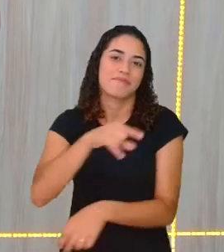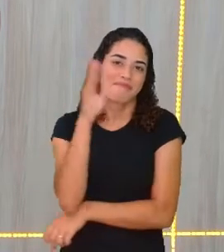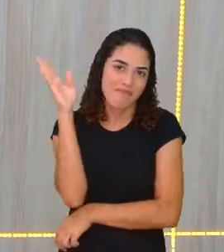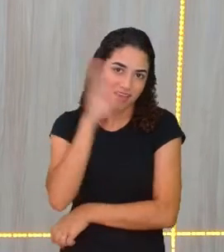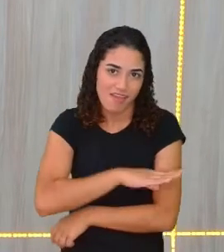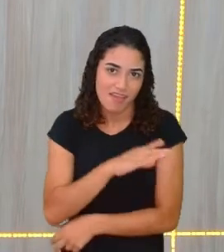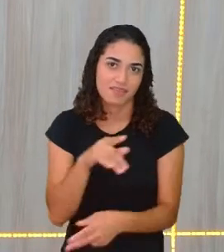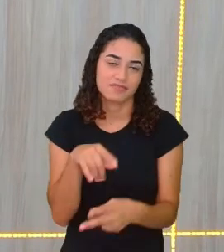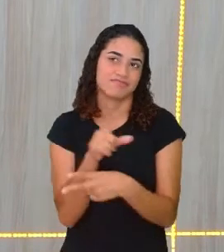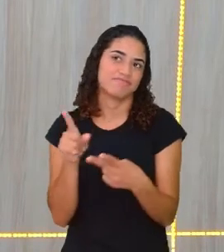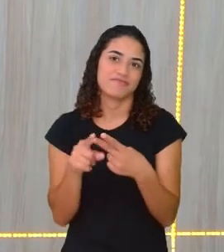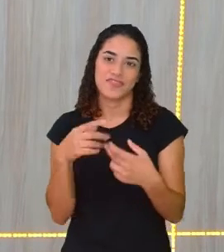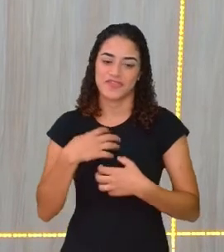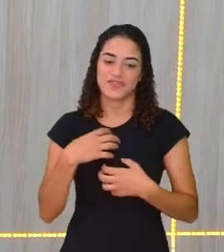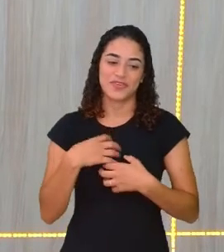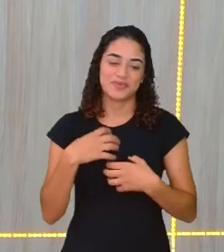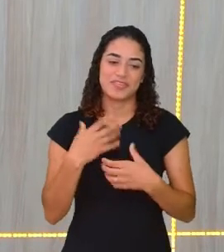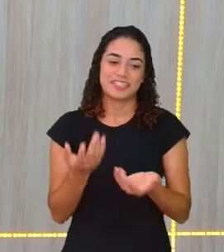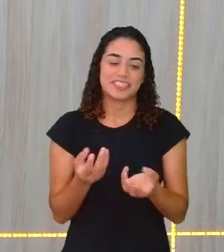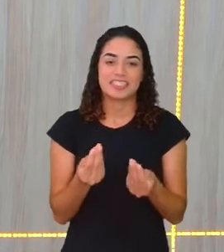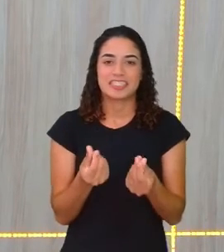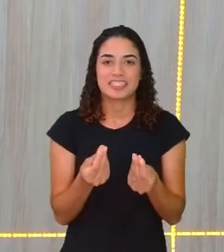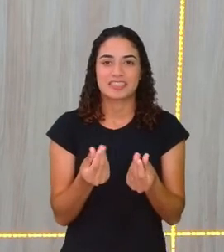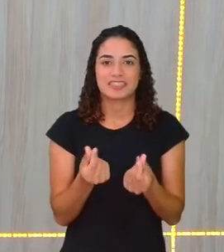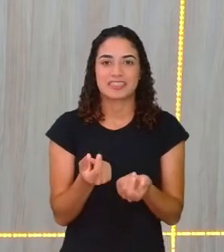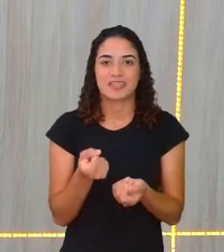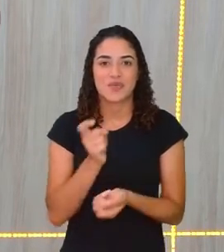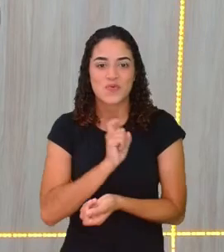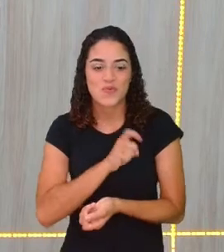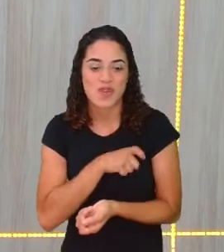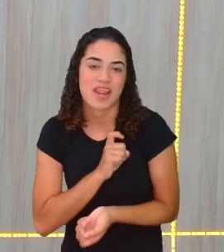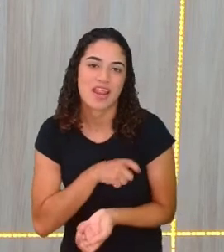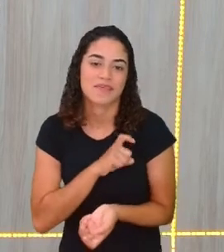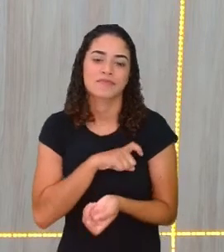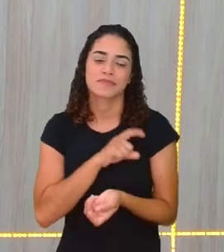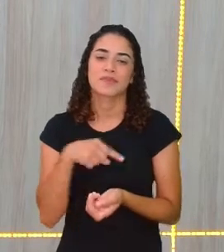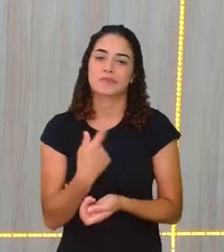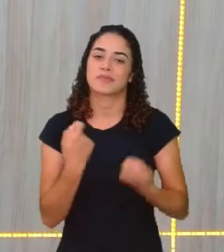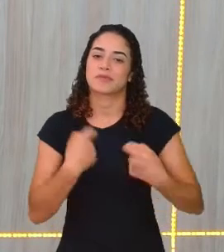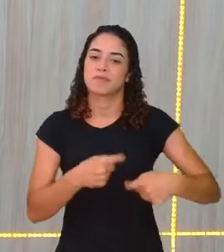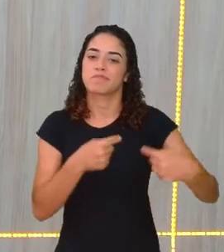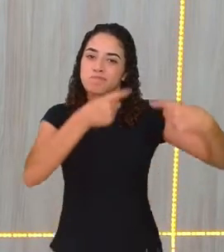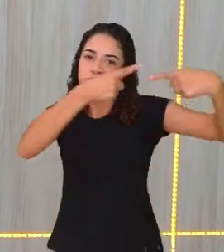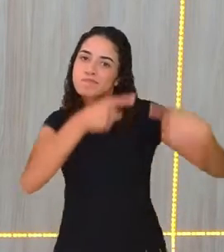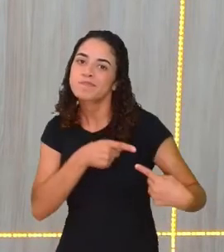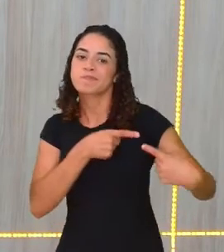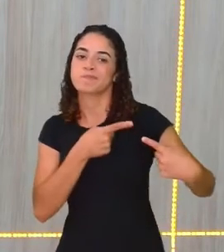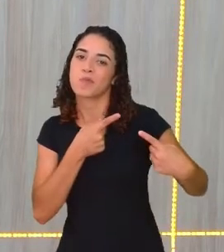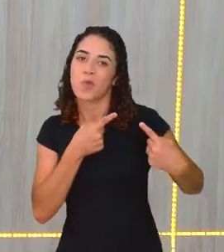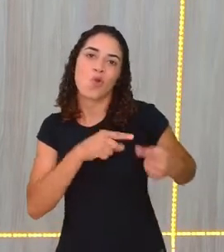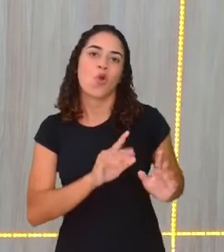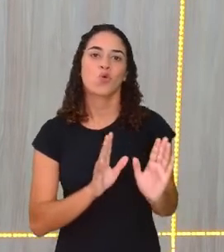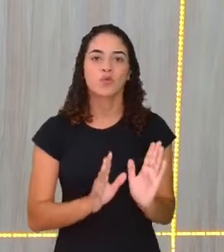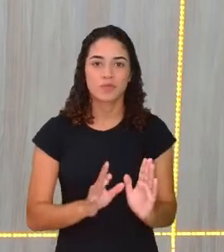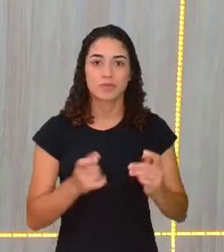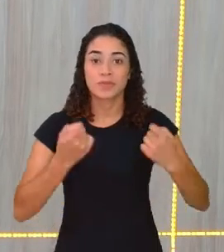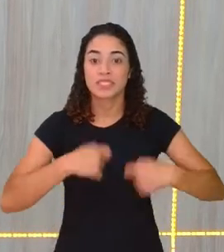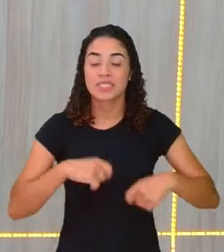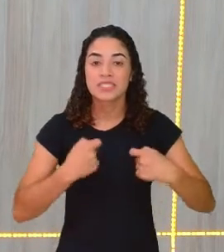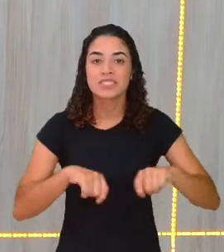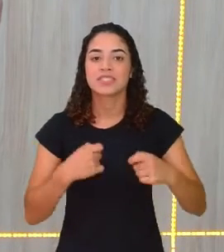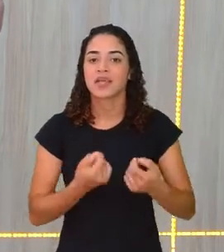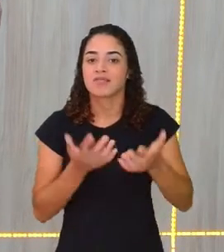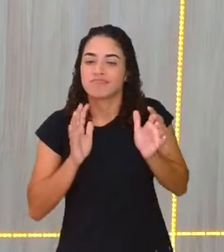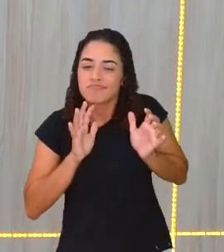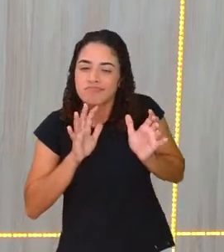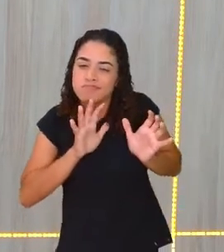forma cruel. E essa forma cruel, ela deve ser combatida, ela deve ser o tempo todo construído,